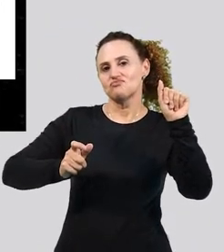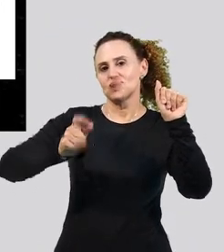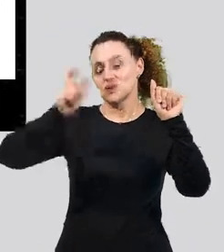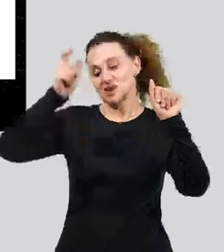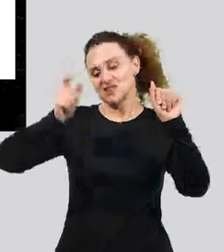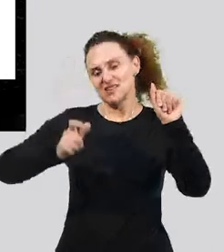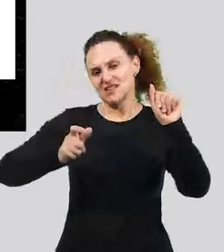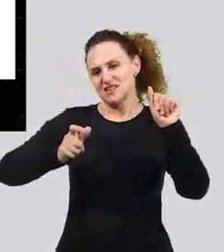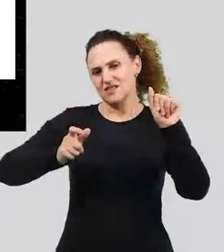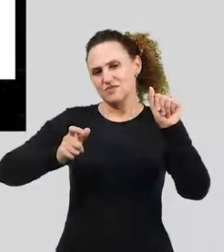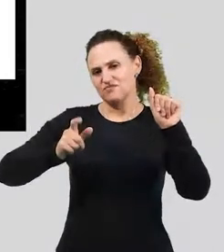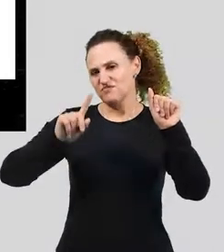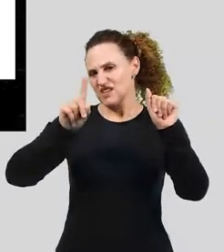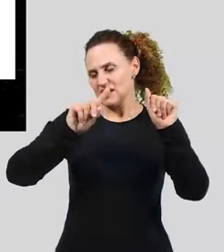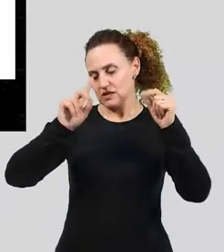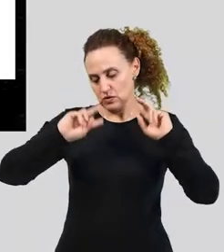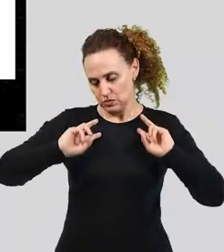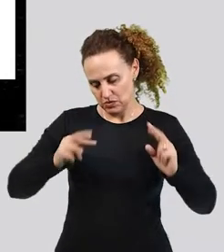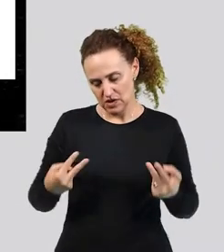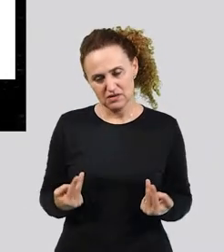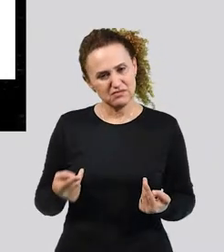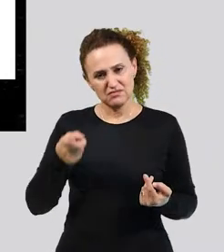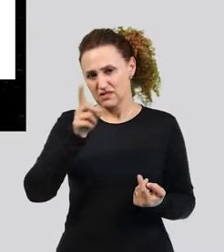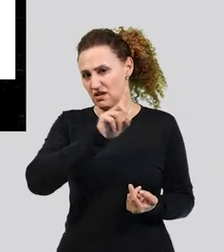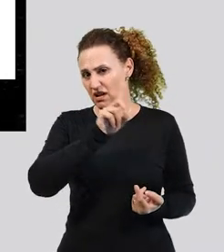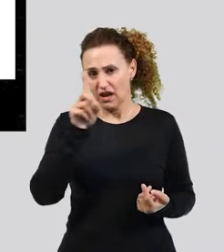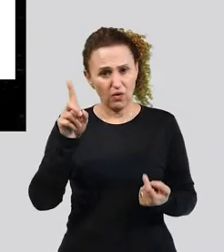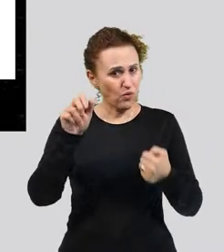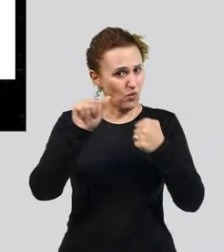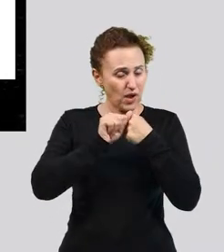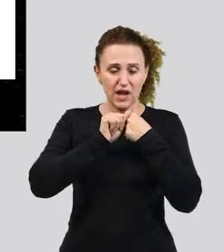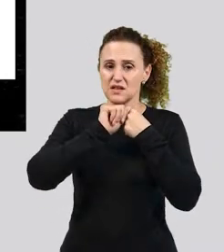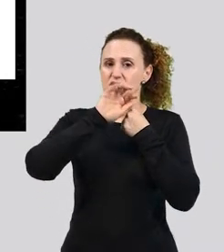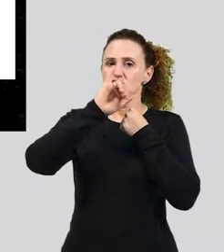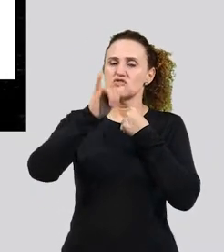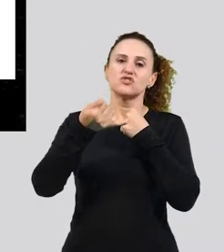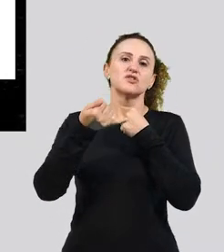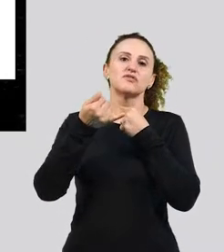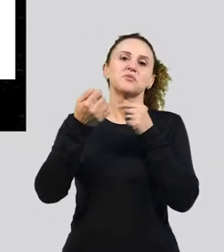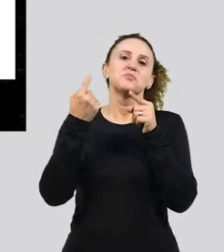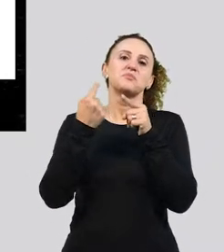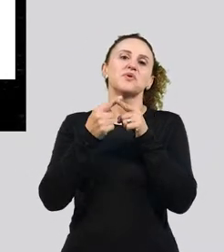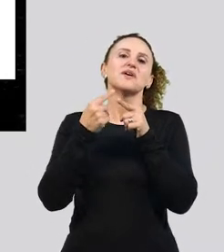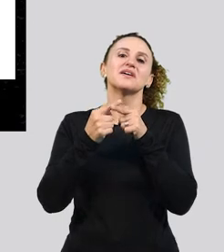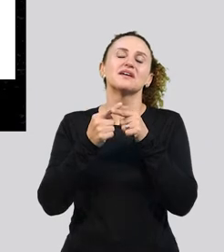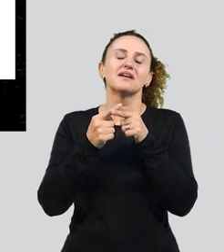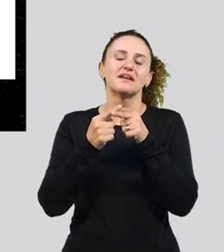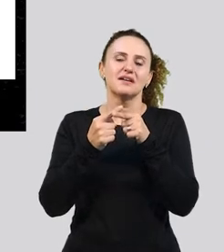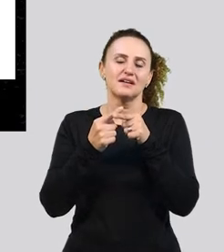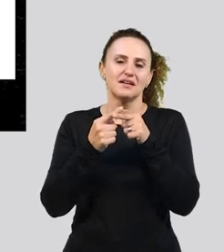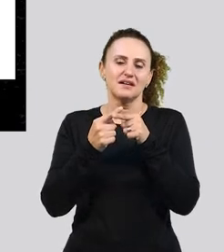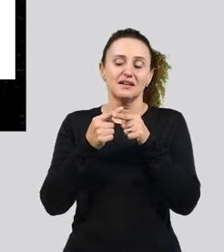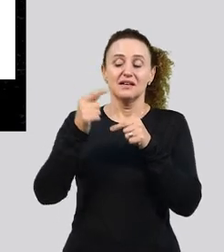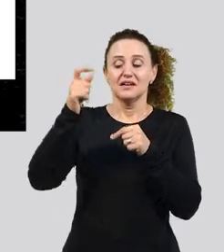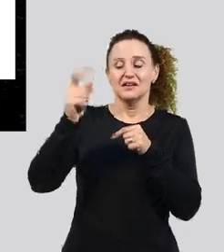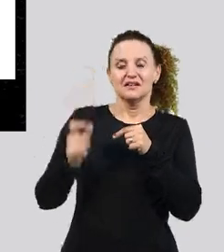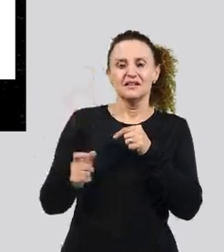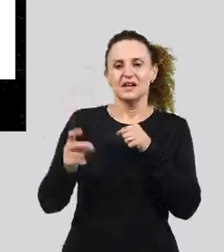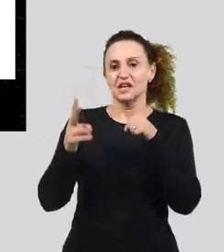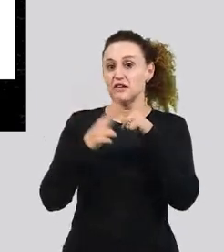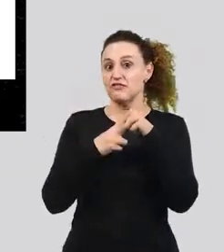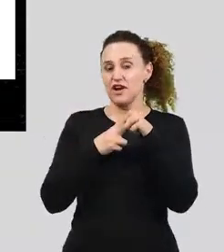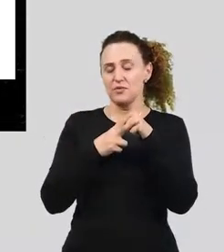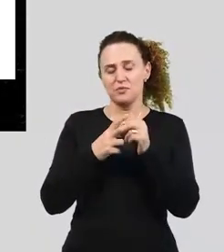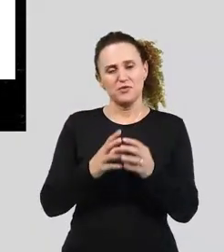esse humano não é mais adjetivo, porque ele não está caracterizando o ser, porque esse ser aqui é